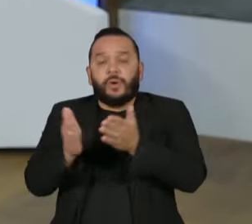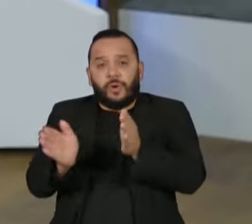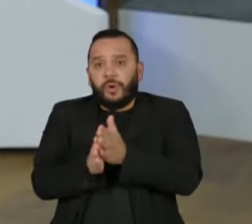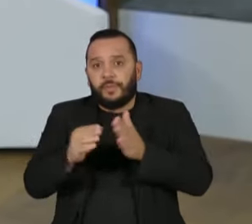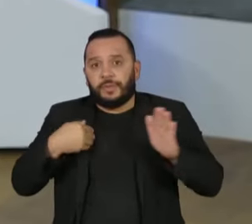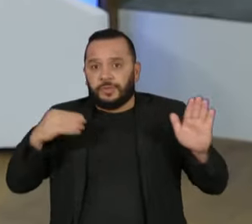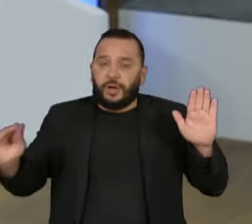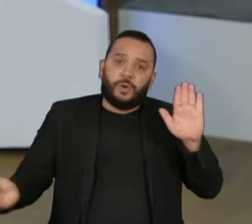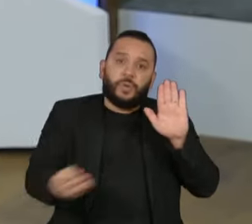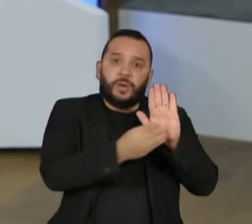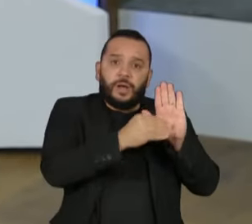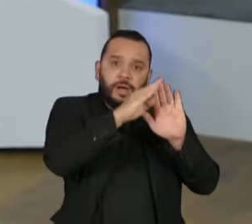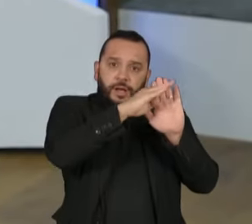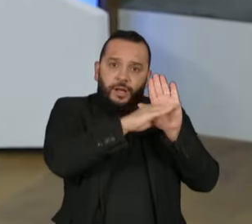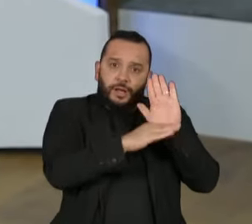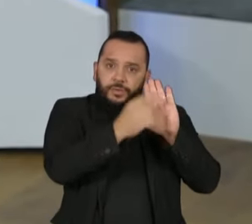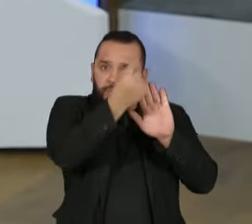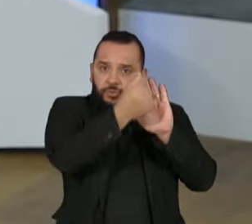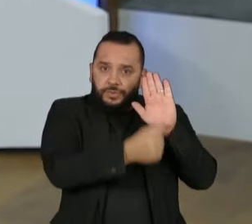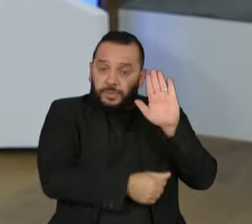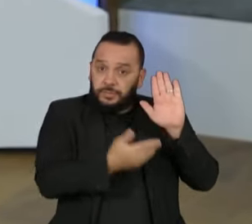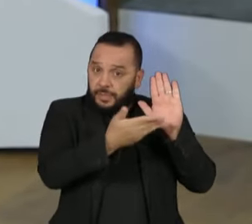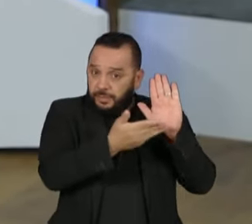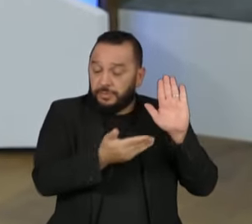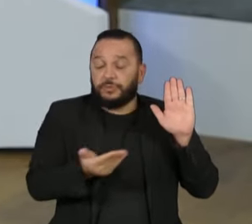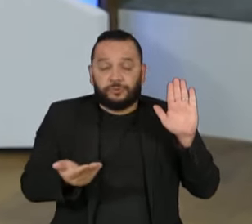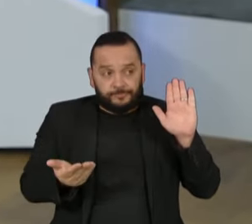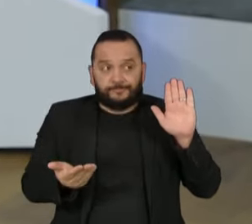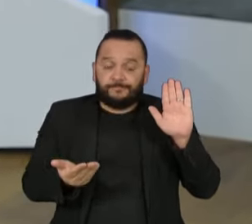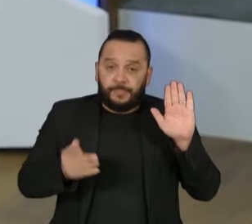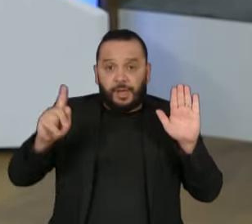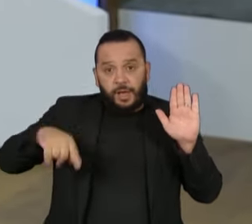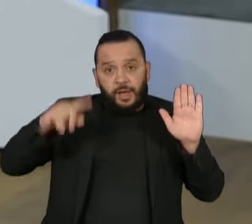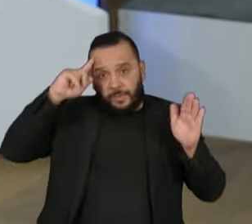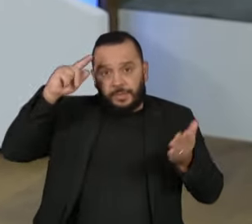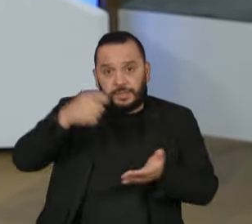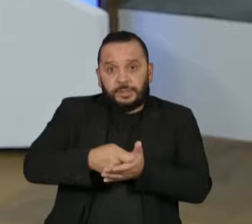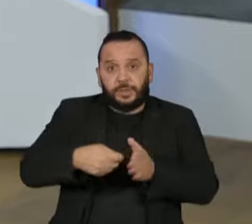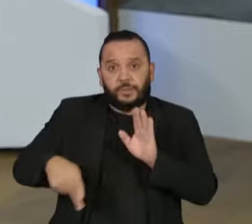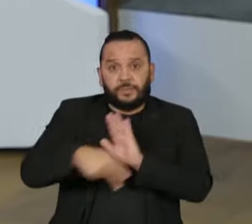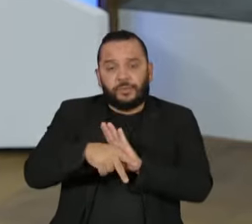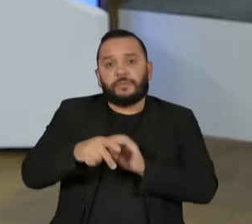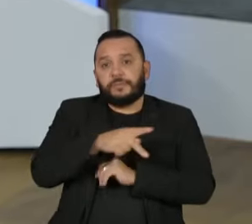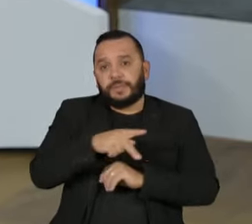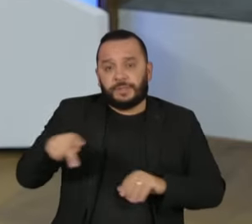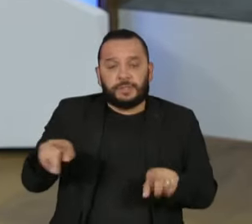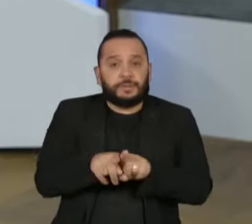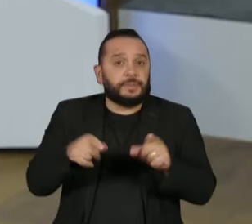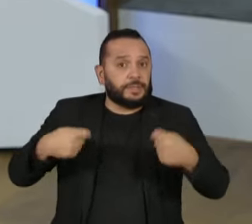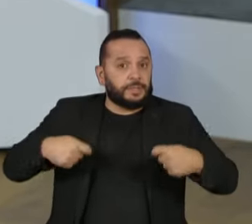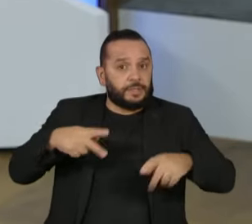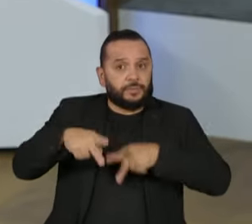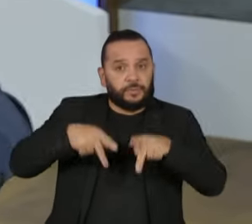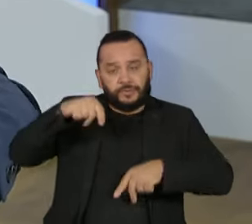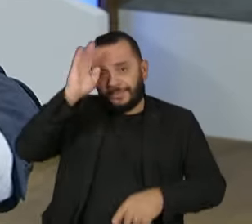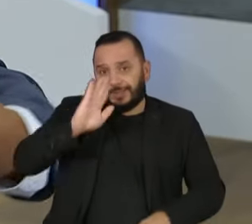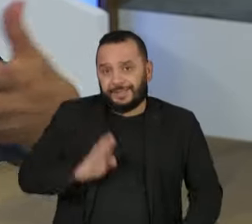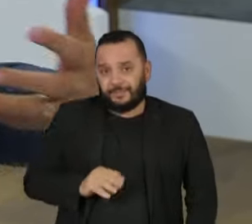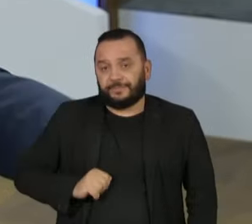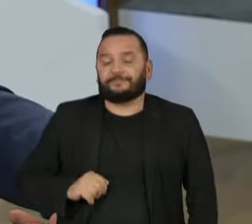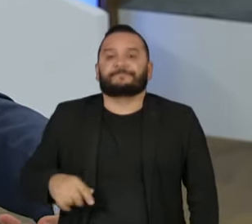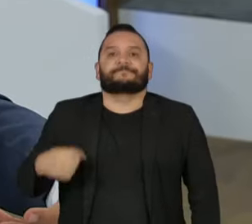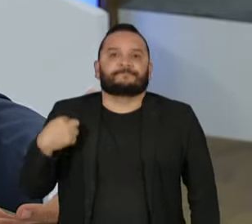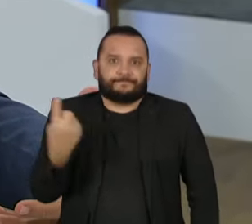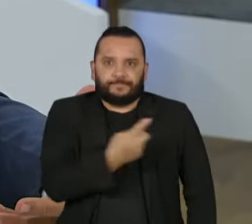necessidade do povo brasileiro. Pois bem, o que eu lhe digo é que estudamos essas alternativas, mas